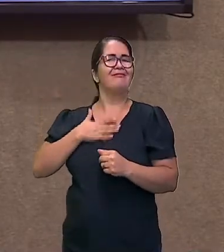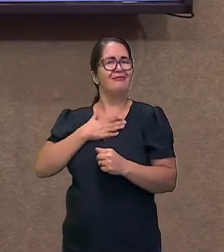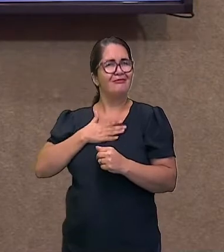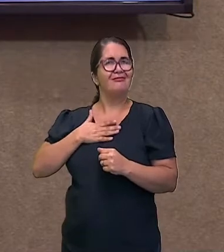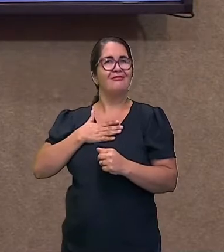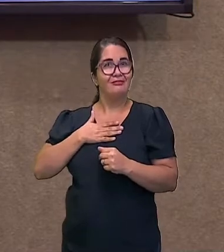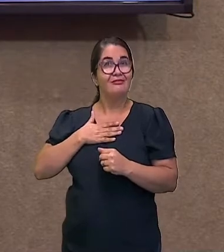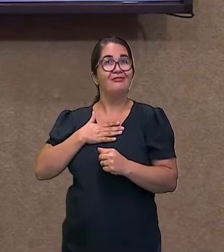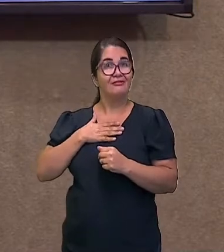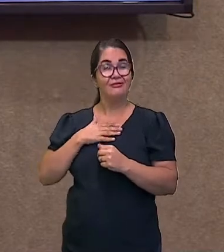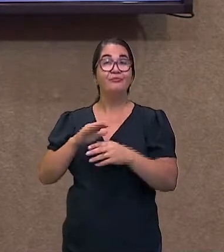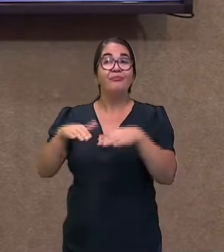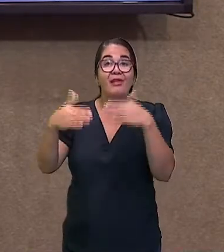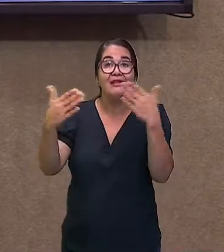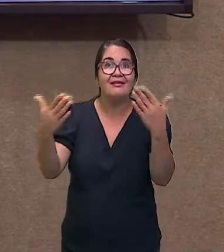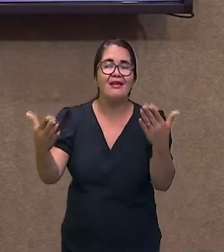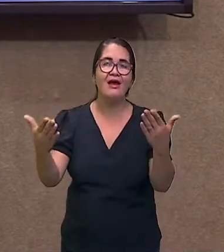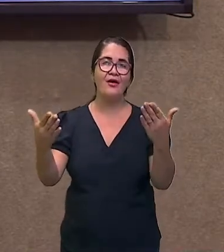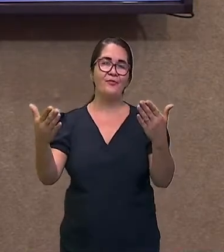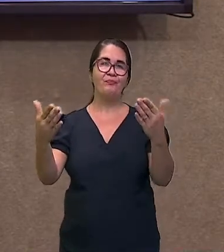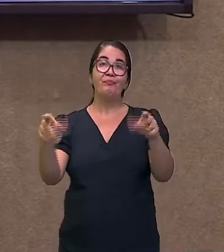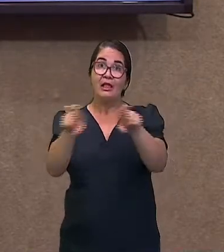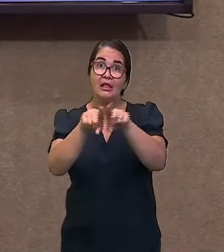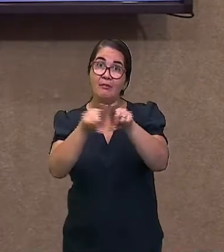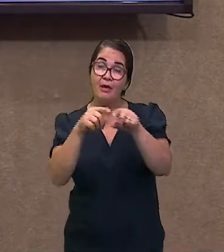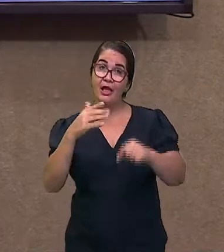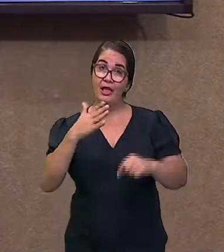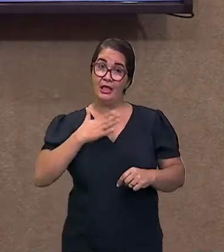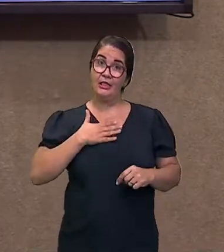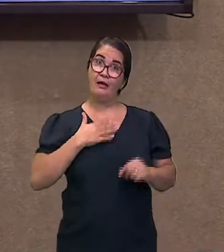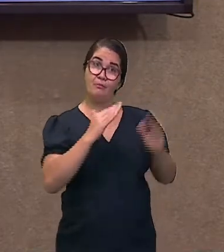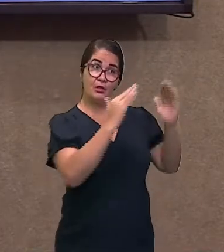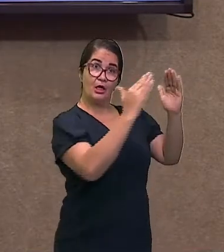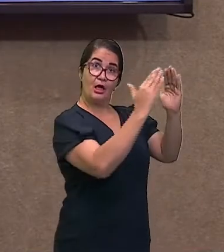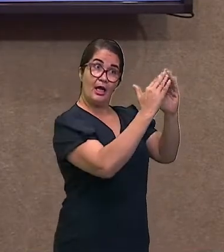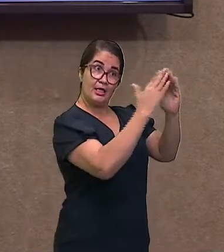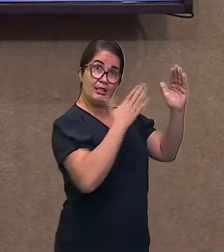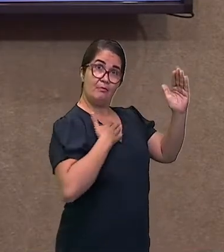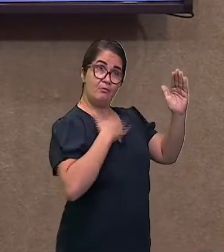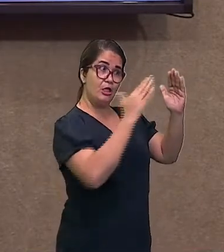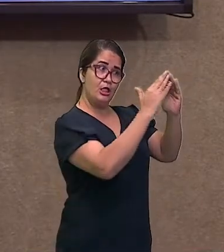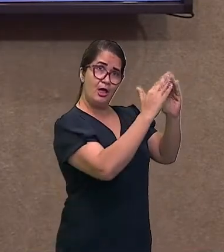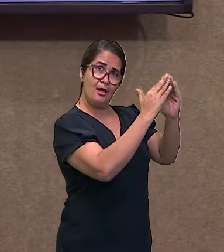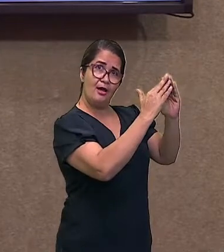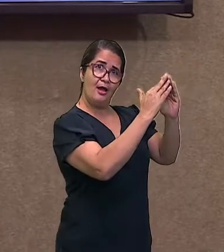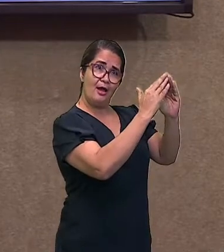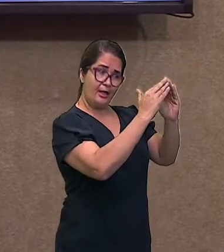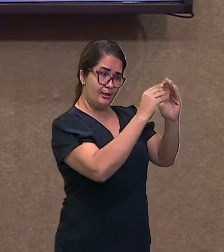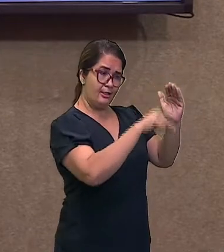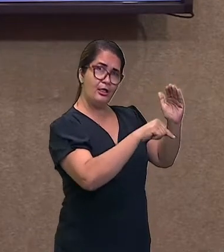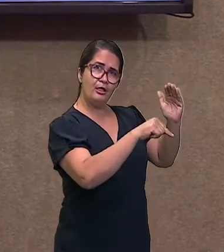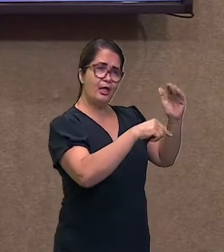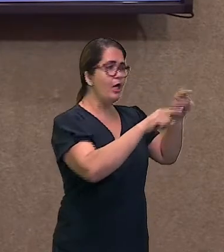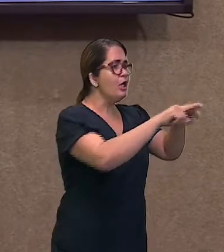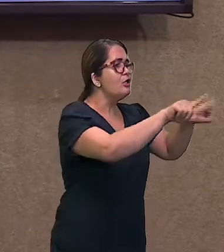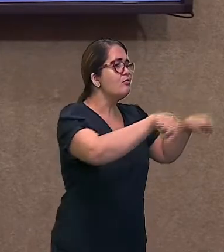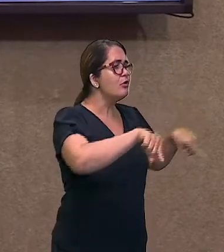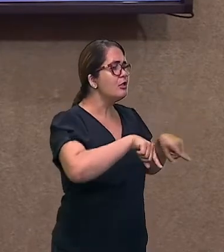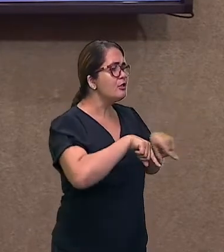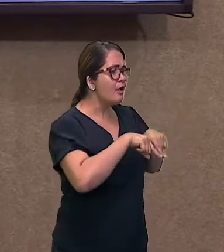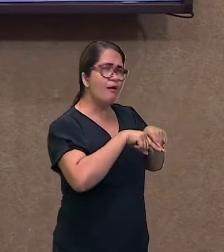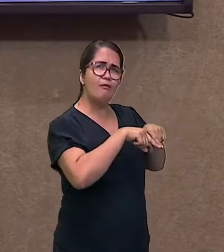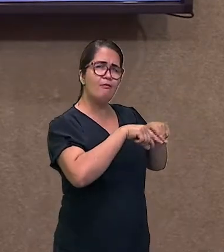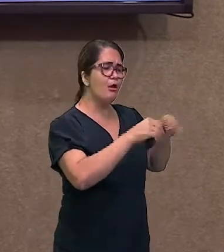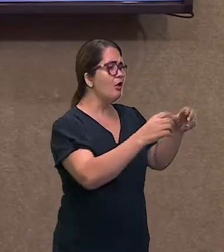jardim ou no quintal da minha casa, plantas que dão frutos, que são